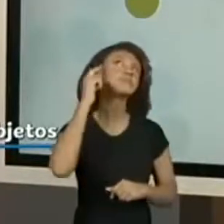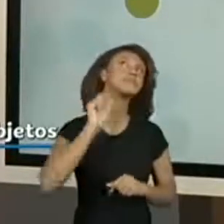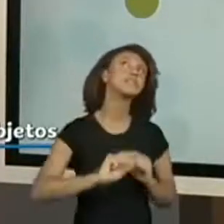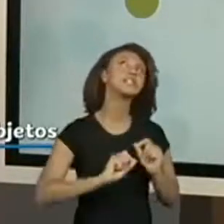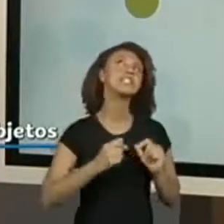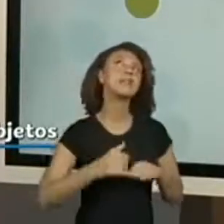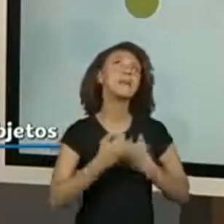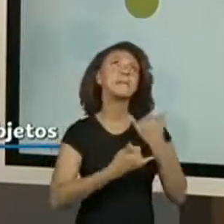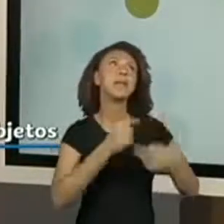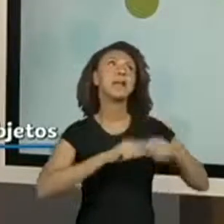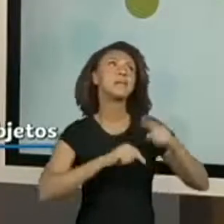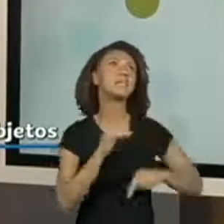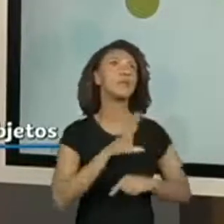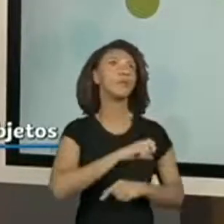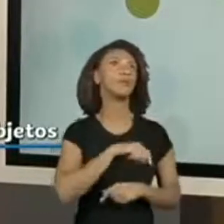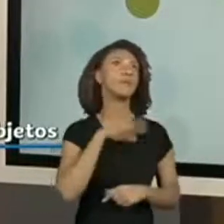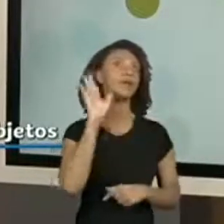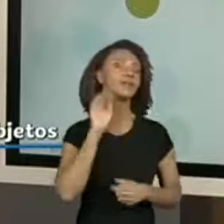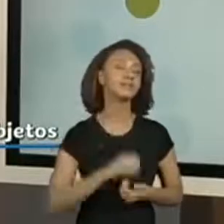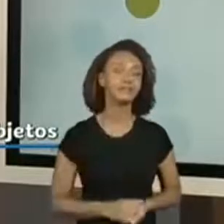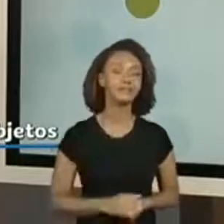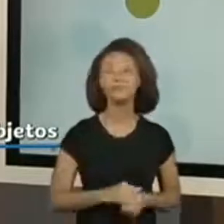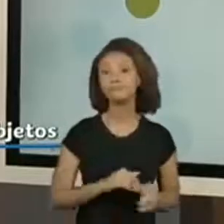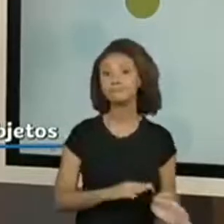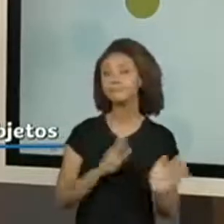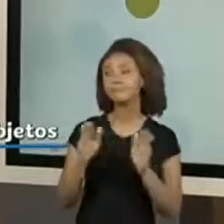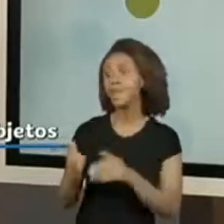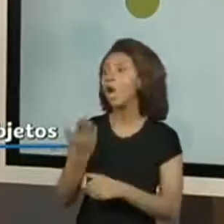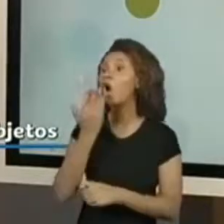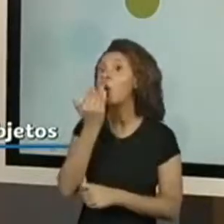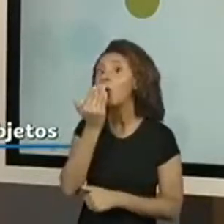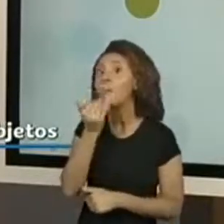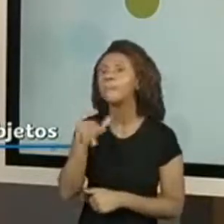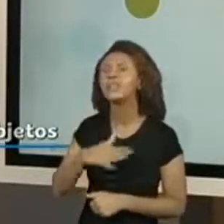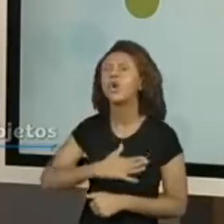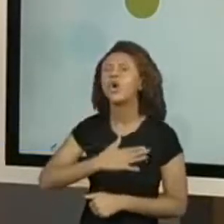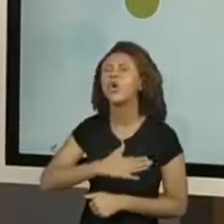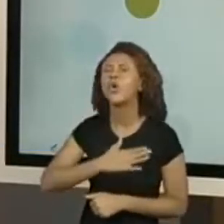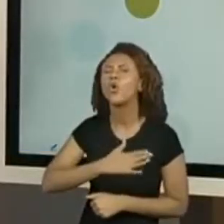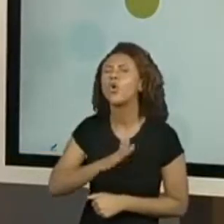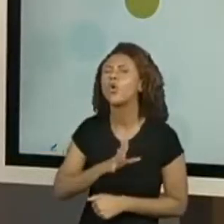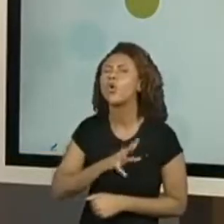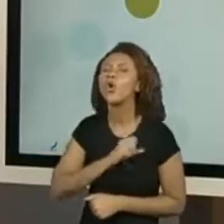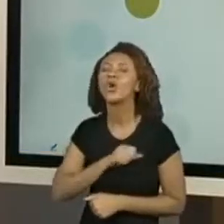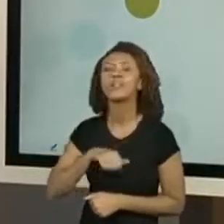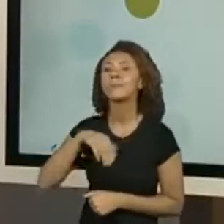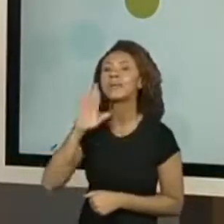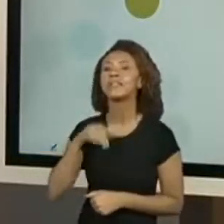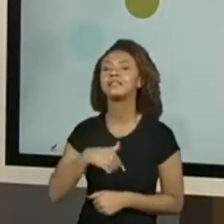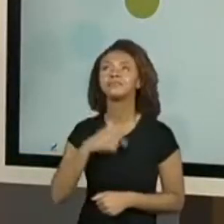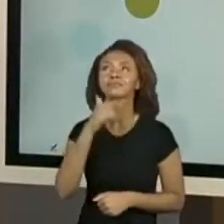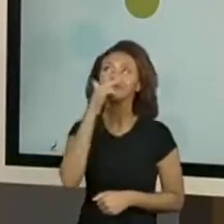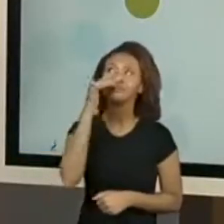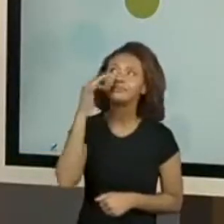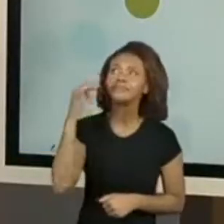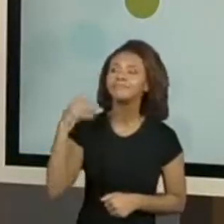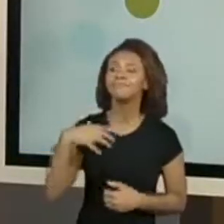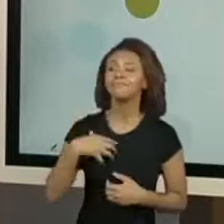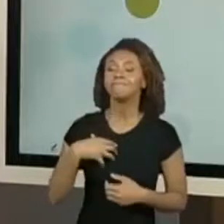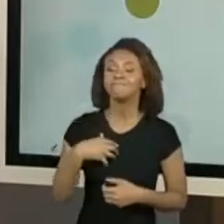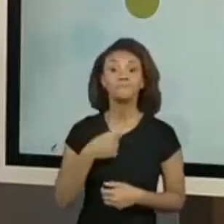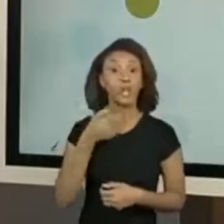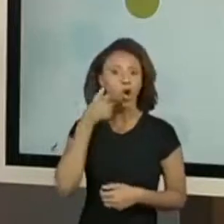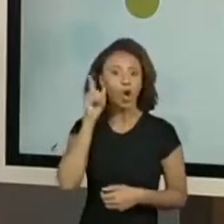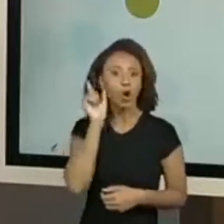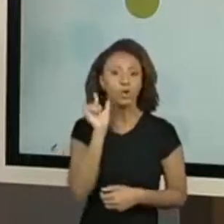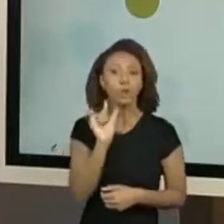brinquedo preferido? A gente também falou da nossa comida preferida. Hum! Já estou sentindo até o cheirinho. Ontem a gente conversou